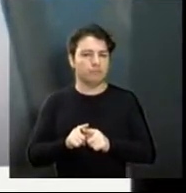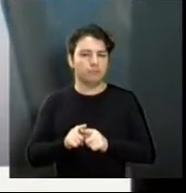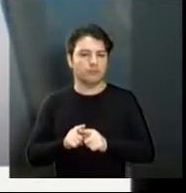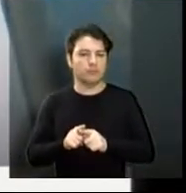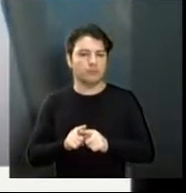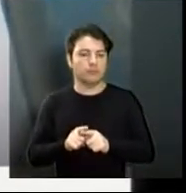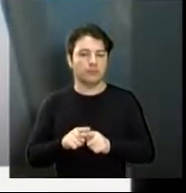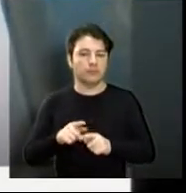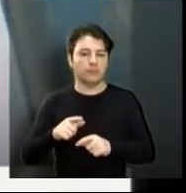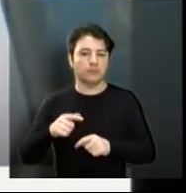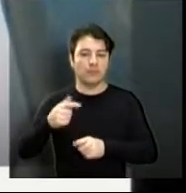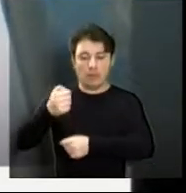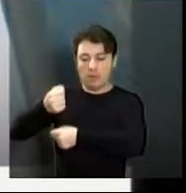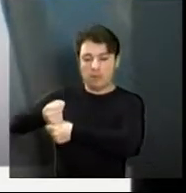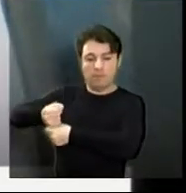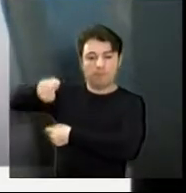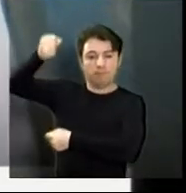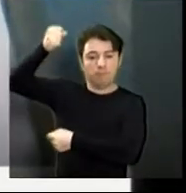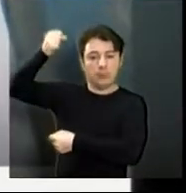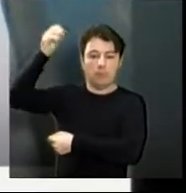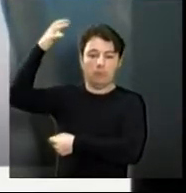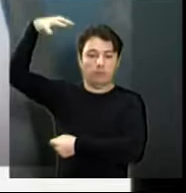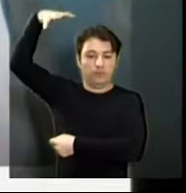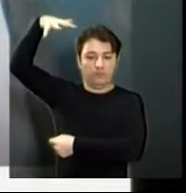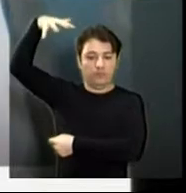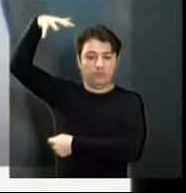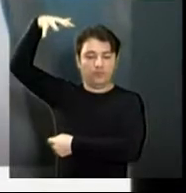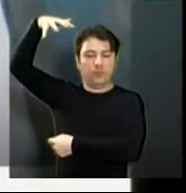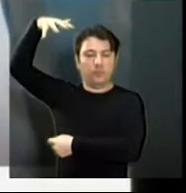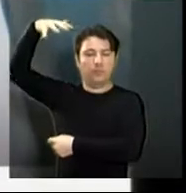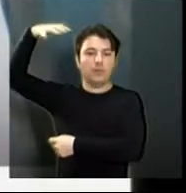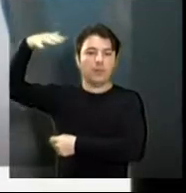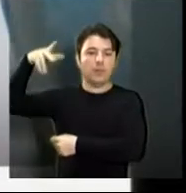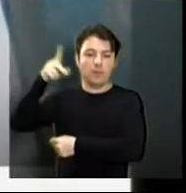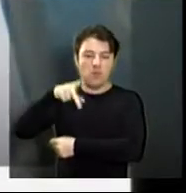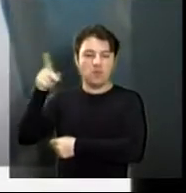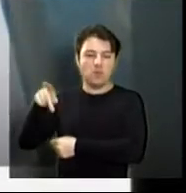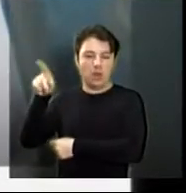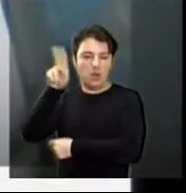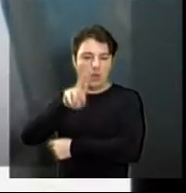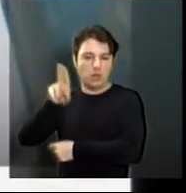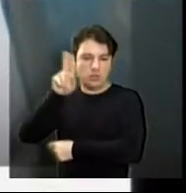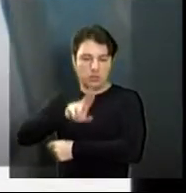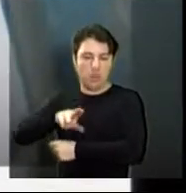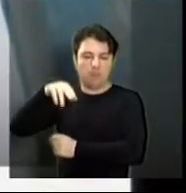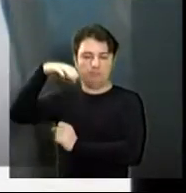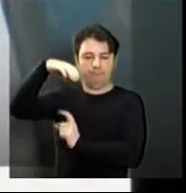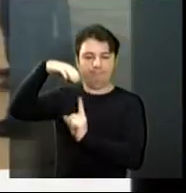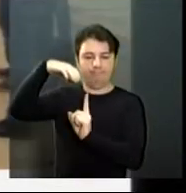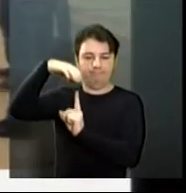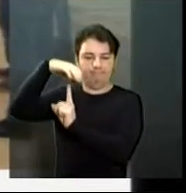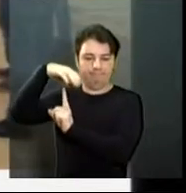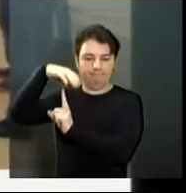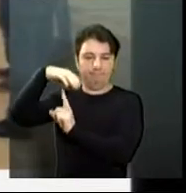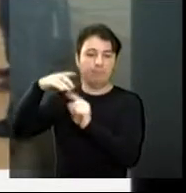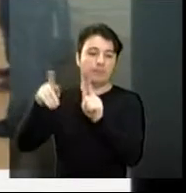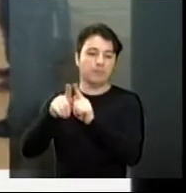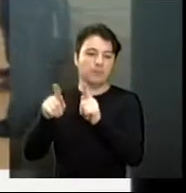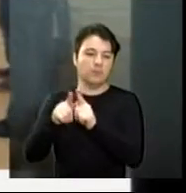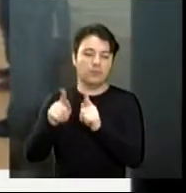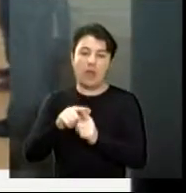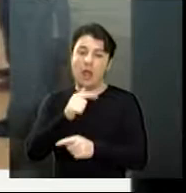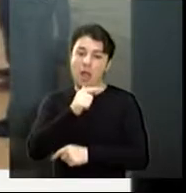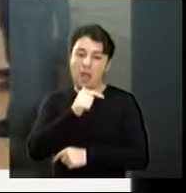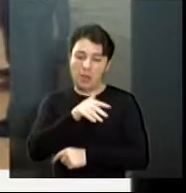guarda-sol para a professora e uma caixa de som. Outro problema apontado é o aquecimento. O